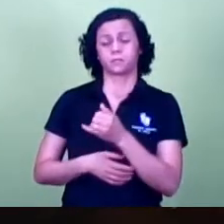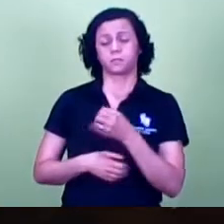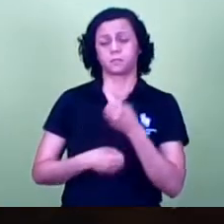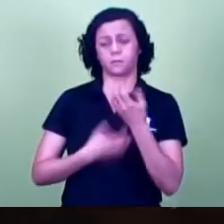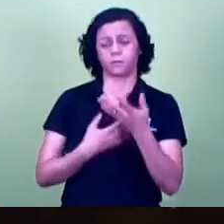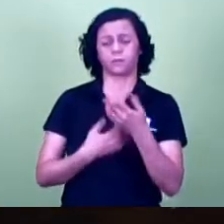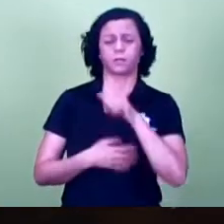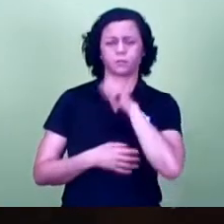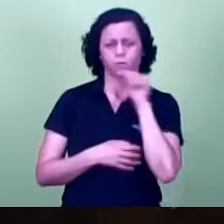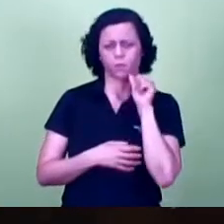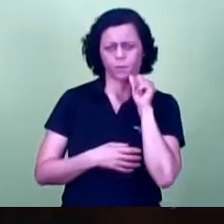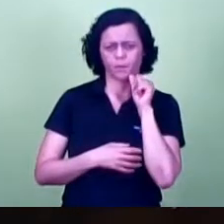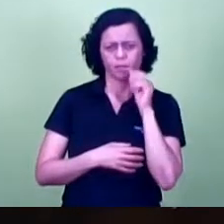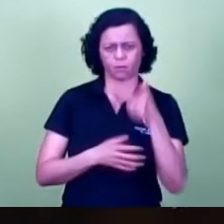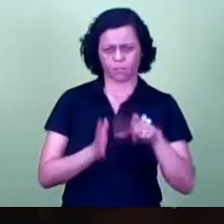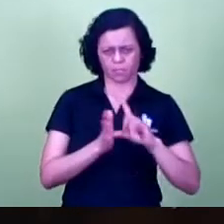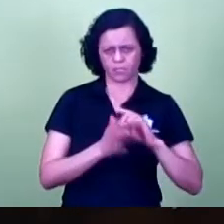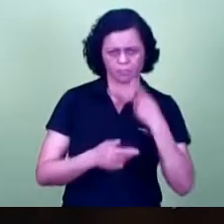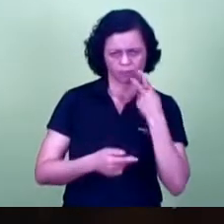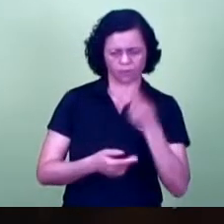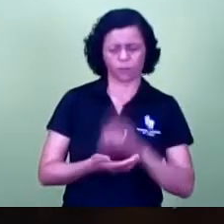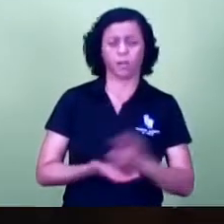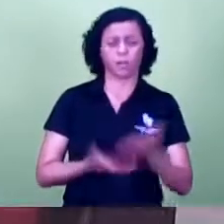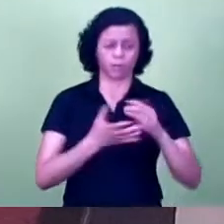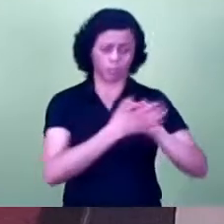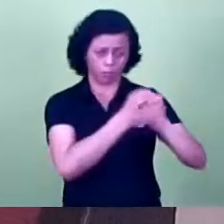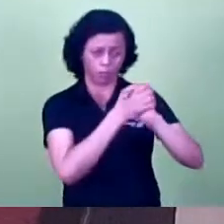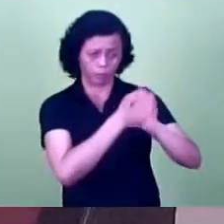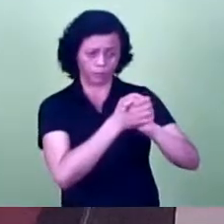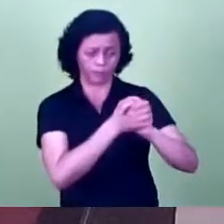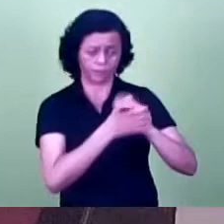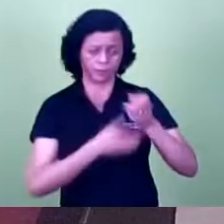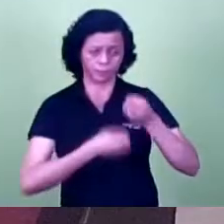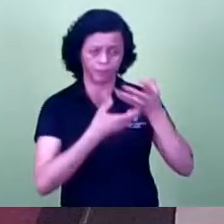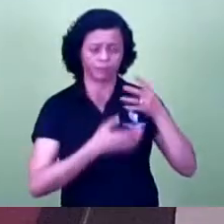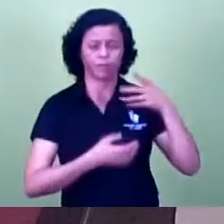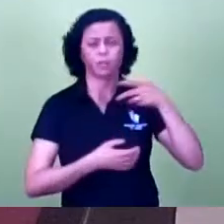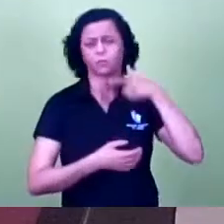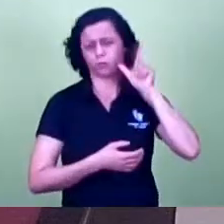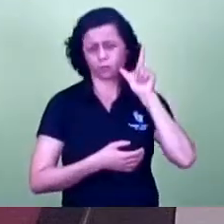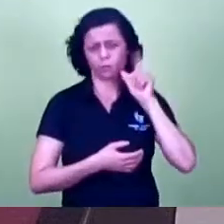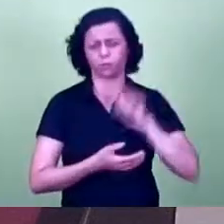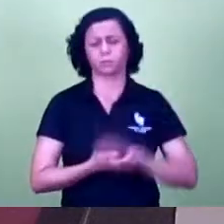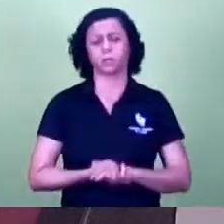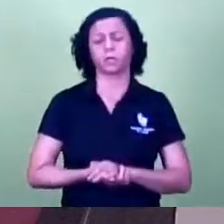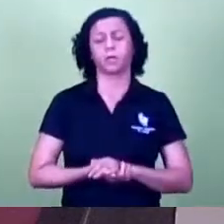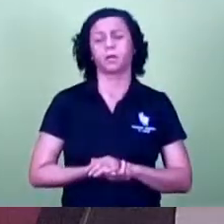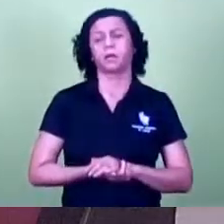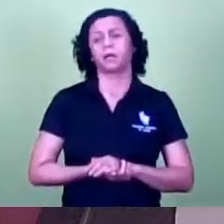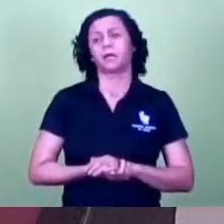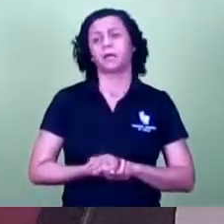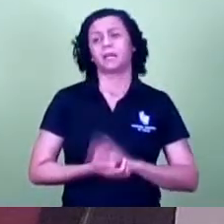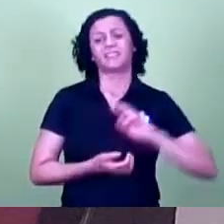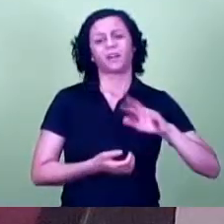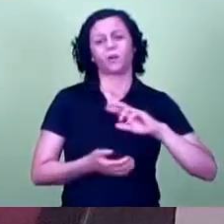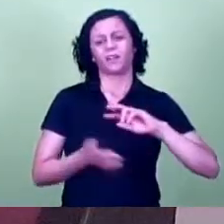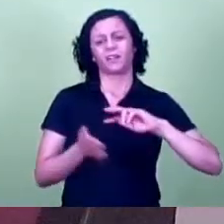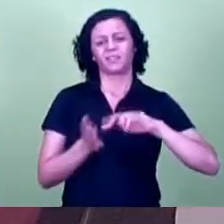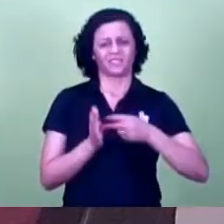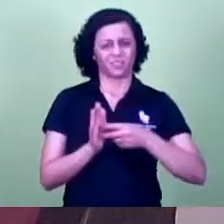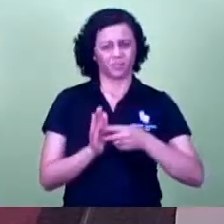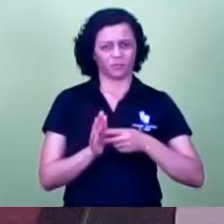até cumprimentando o vereador Mel pela fala de ontem não significa que as UPAs estão bem atendidas não